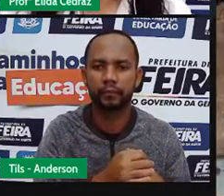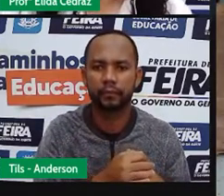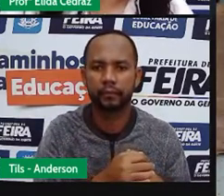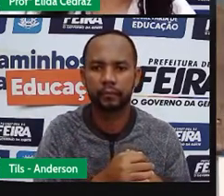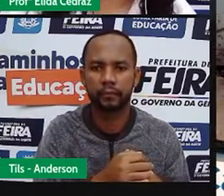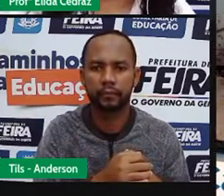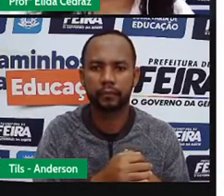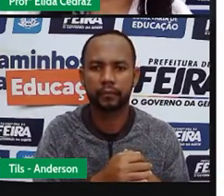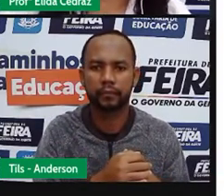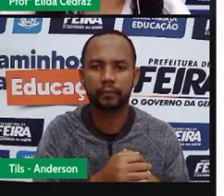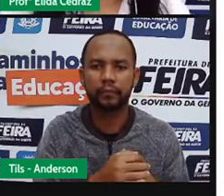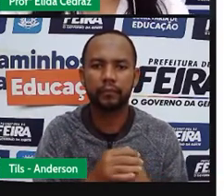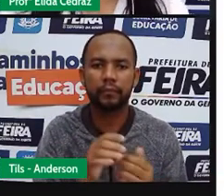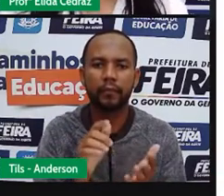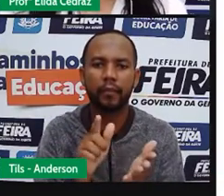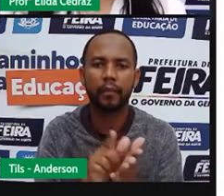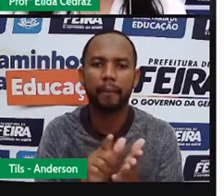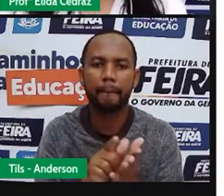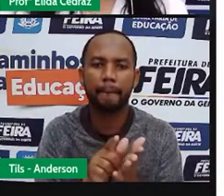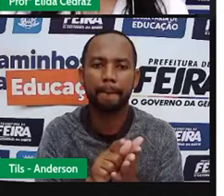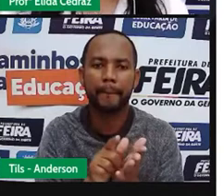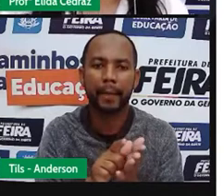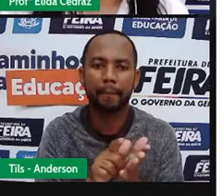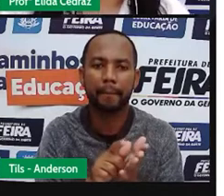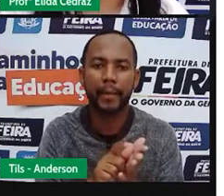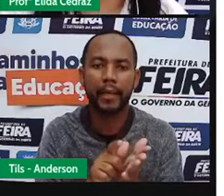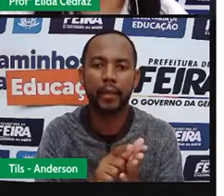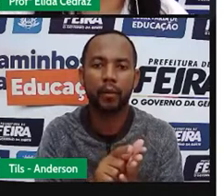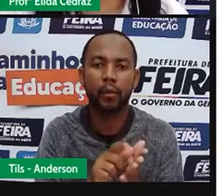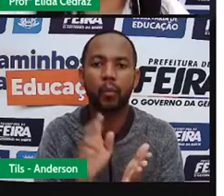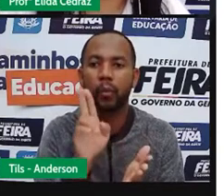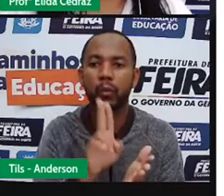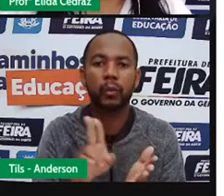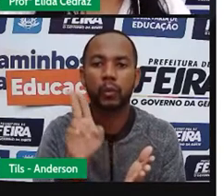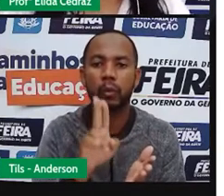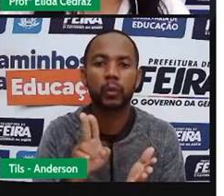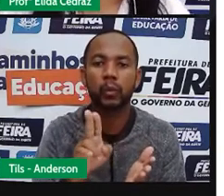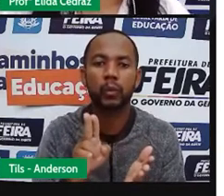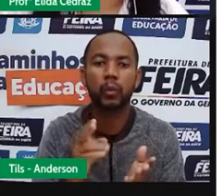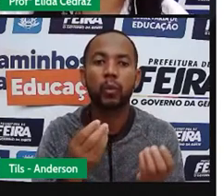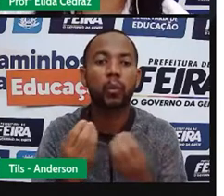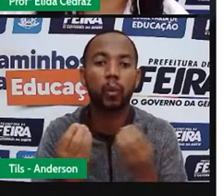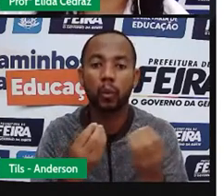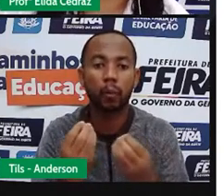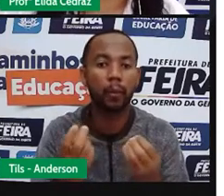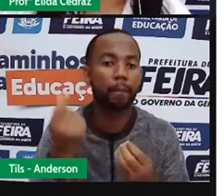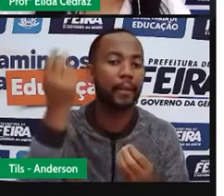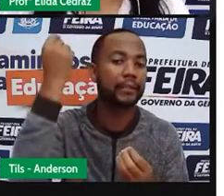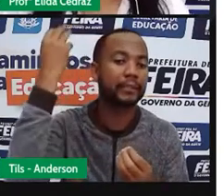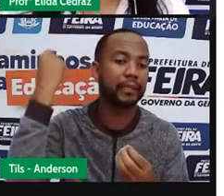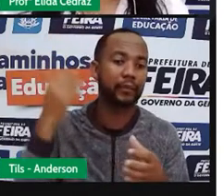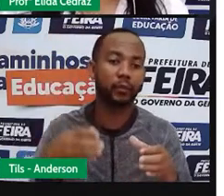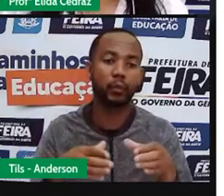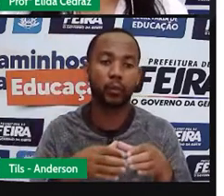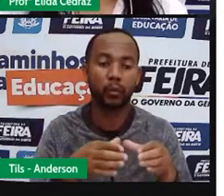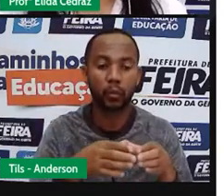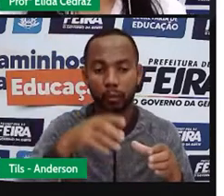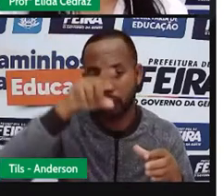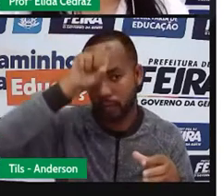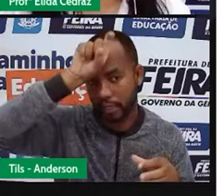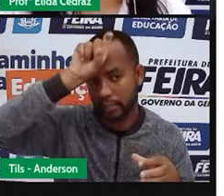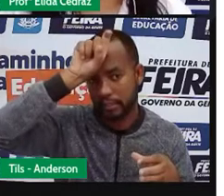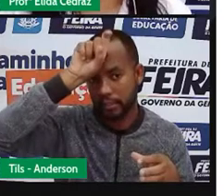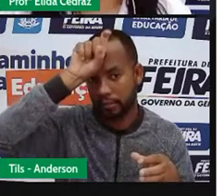O papel que nós utilizamos hoje, evoluiu de uma invenção egípcia, o papiro.